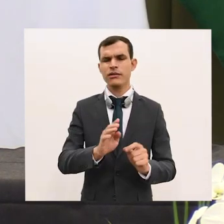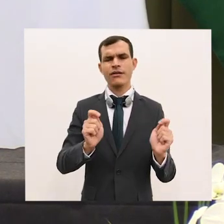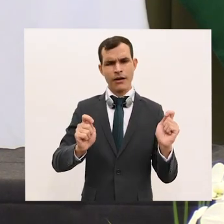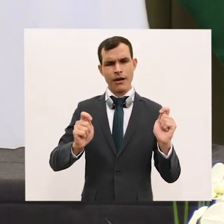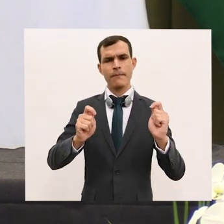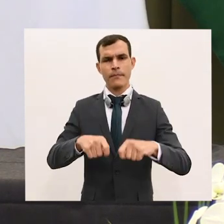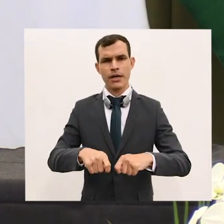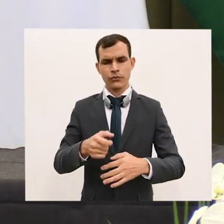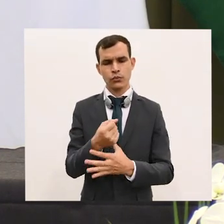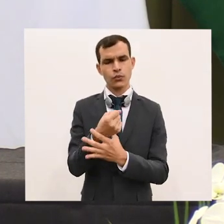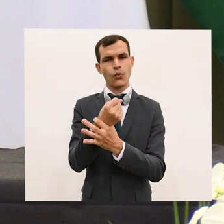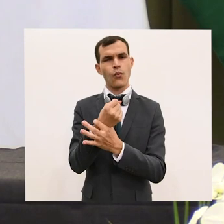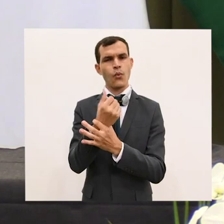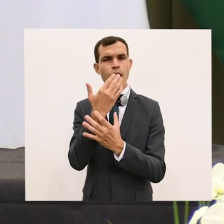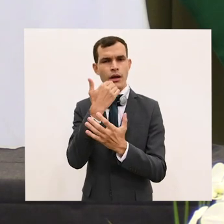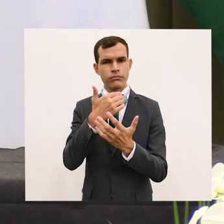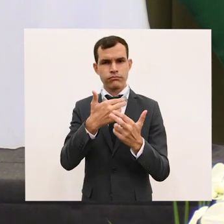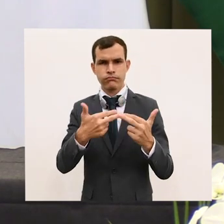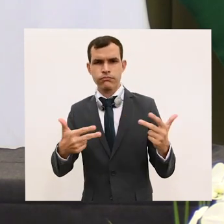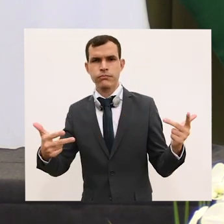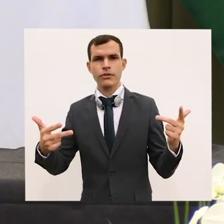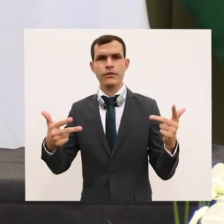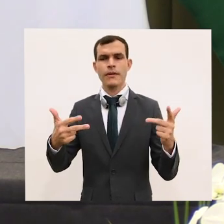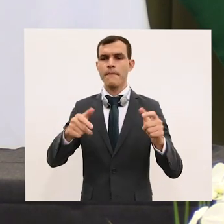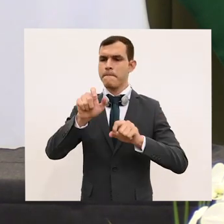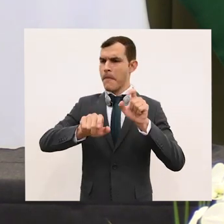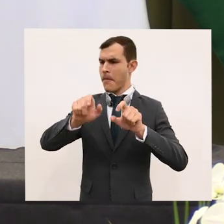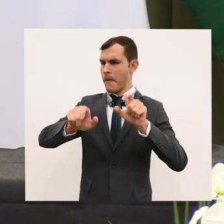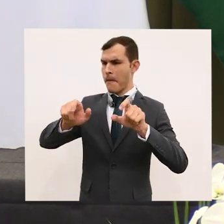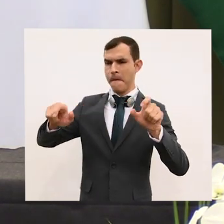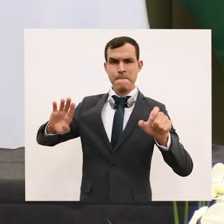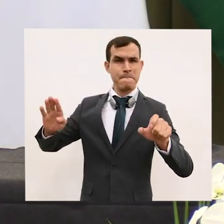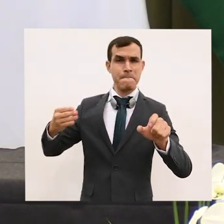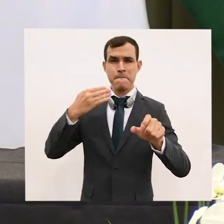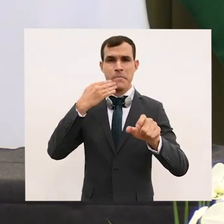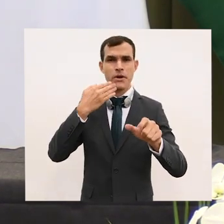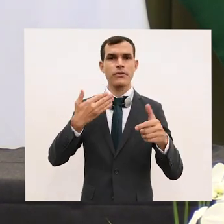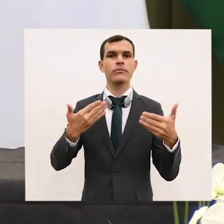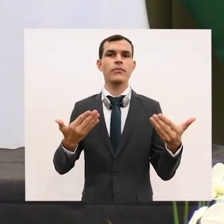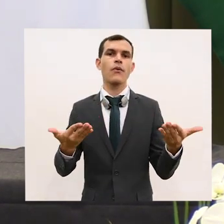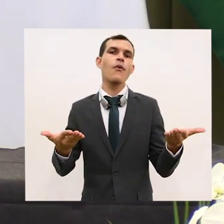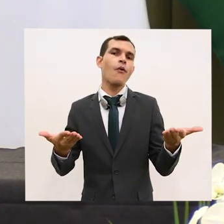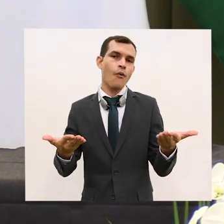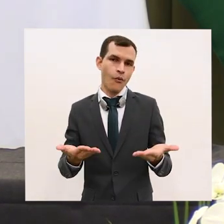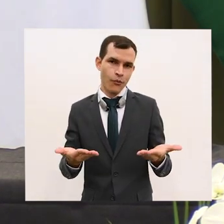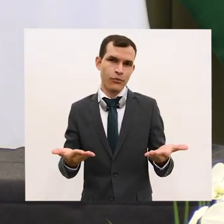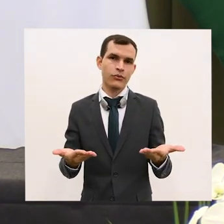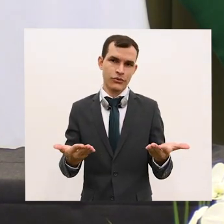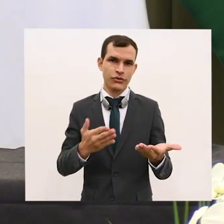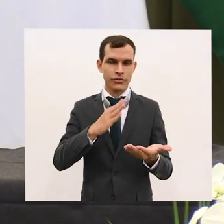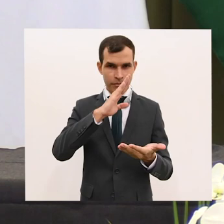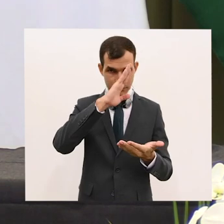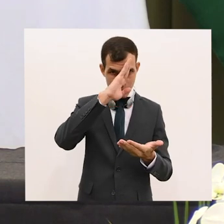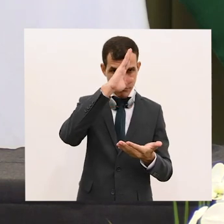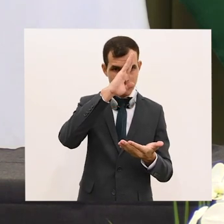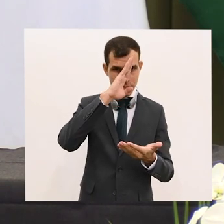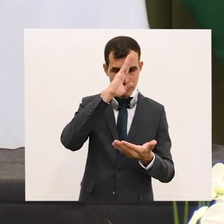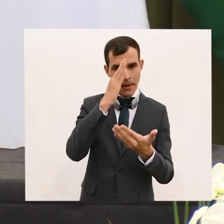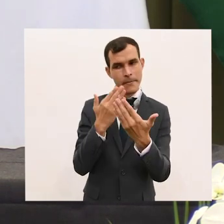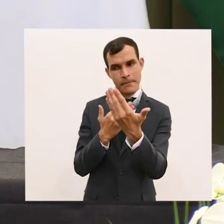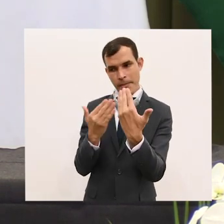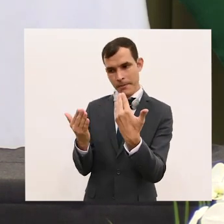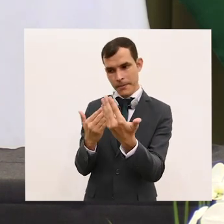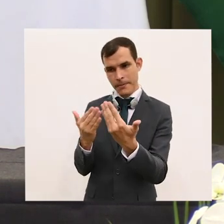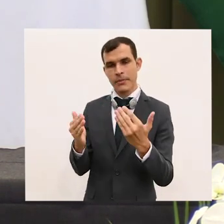importância desses temas, como eu disse, foi também discutida nessa audiência hoje à tarde com o presidente da República. Em sua visita à Brasília,